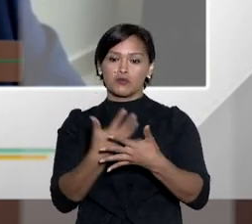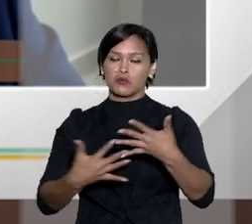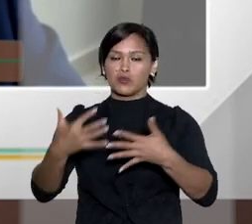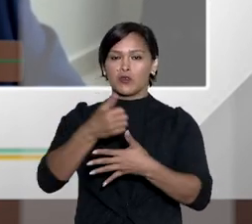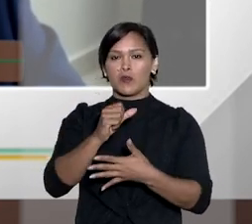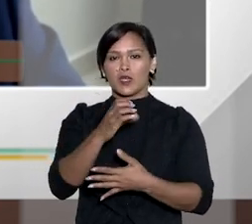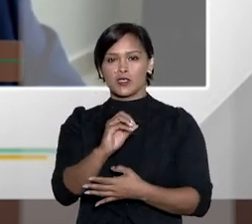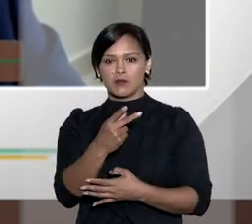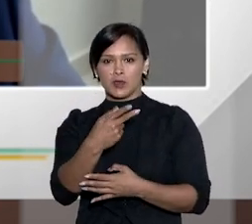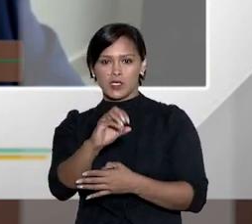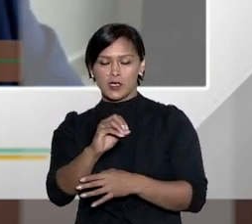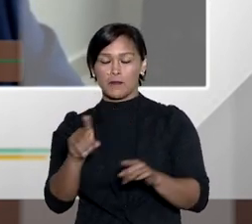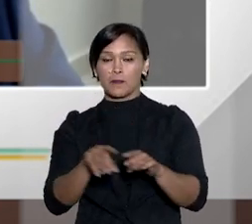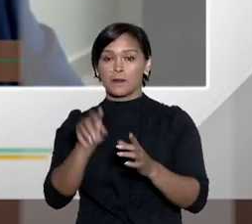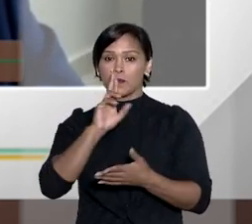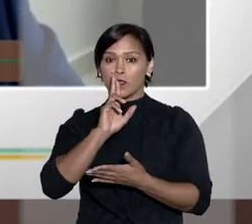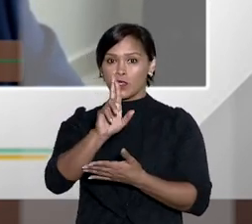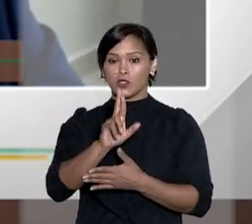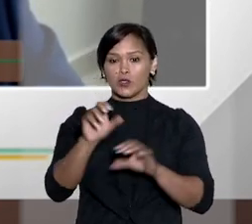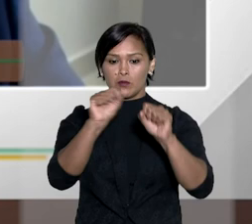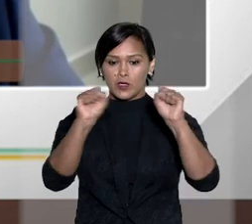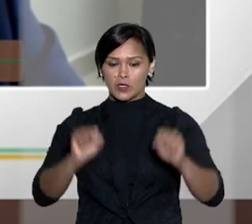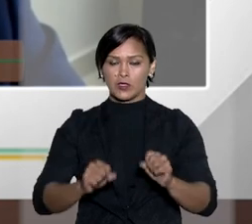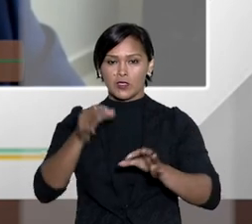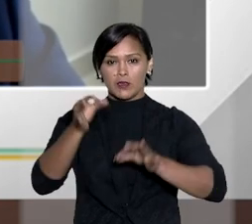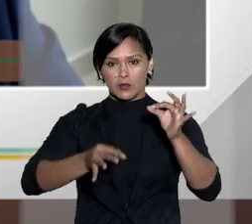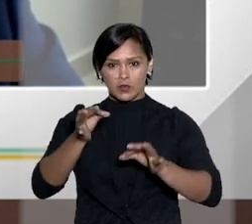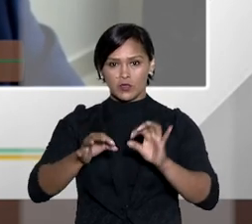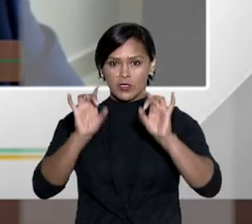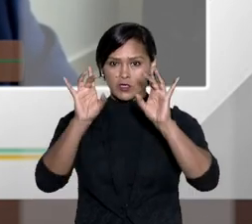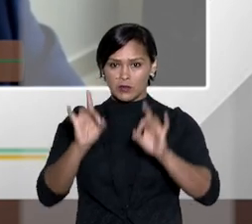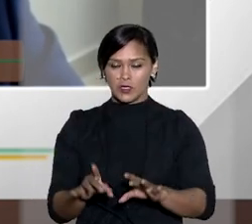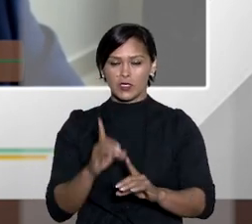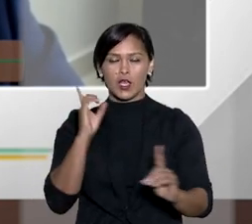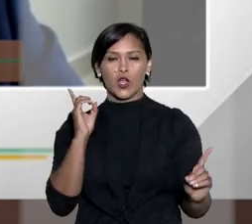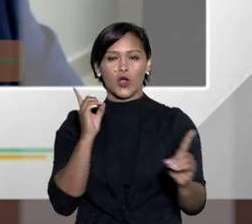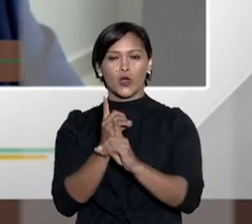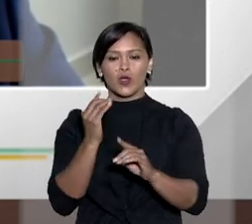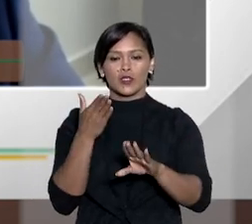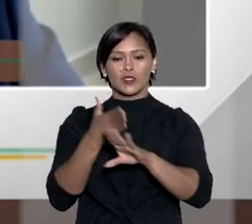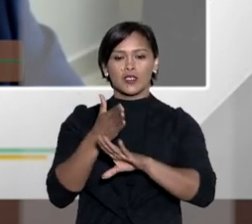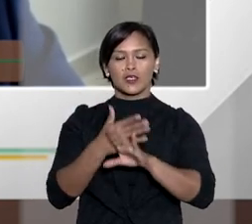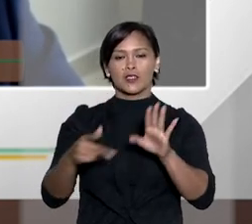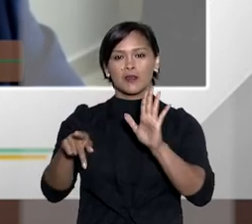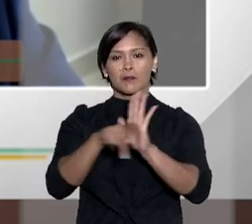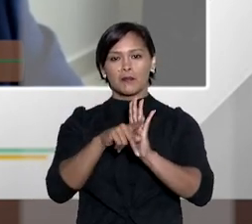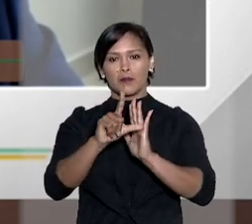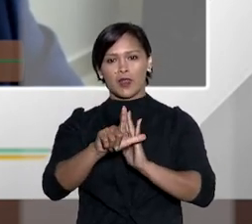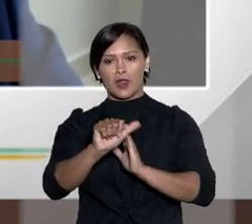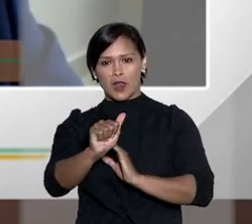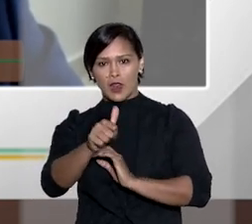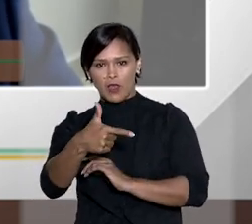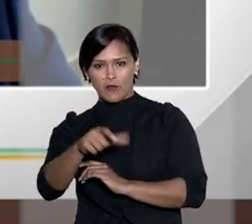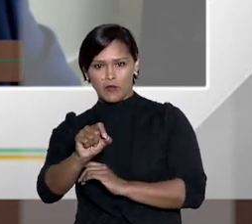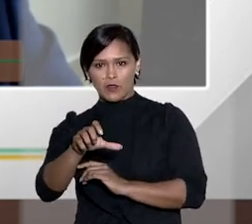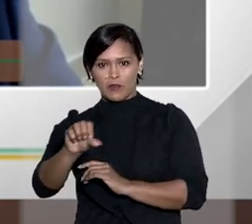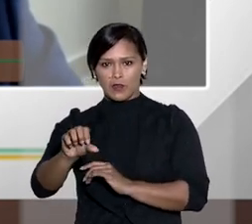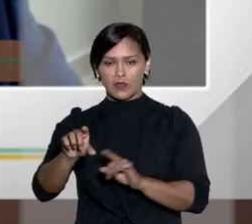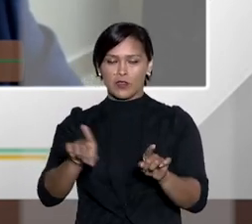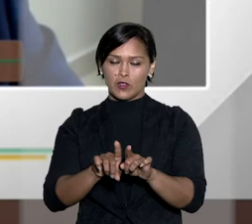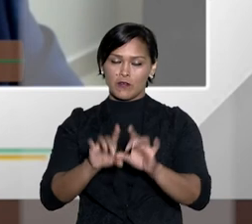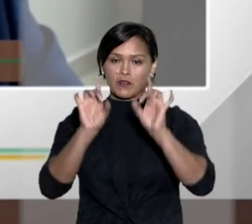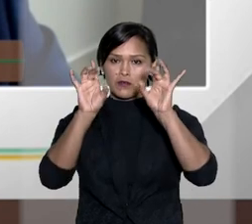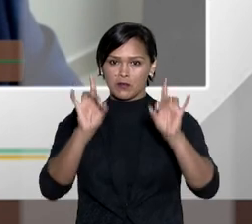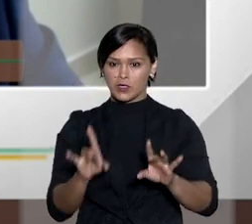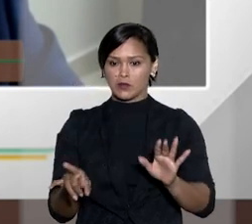275 inciso 2 o rito sumário no antigo CPC então as soluções para o sistema dos juizados especiais devem ser encontradas dentro